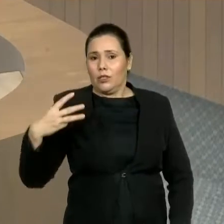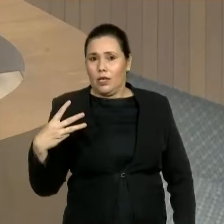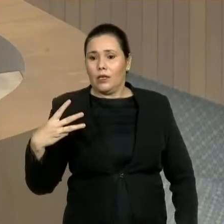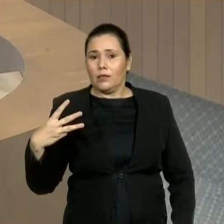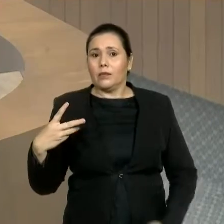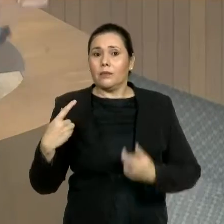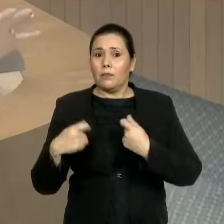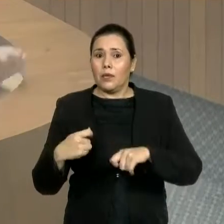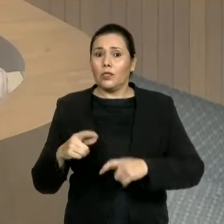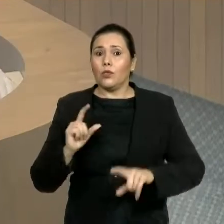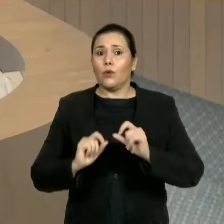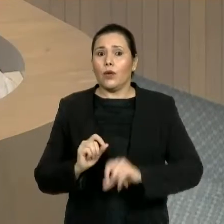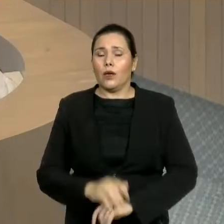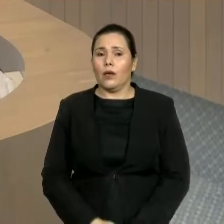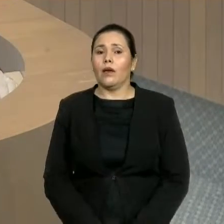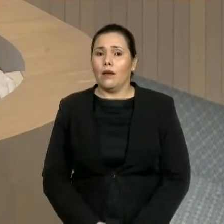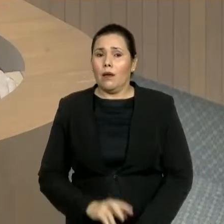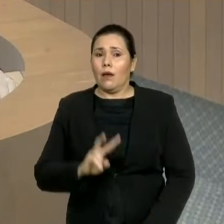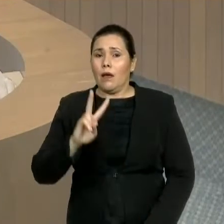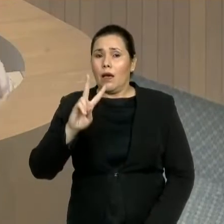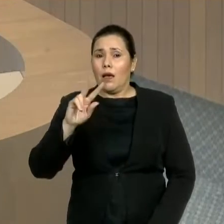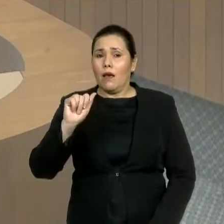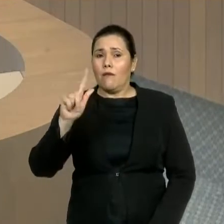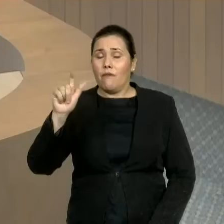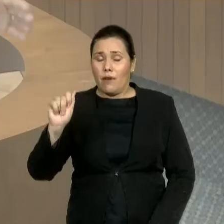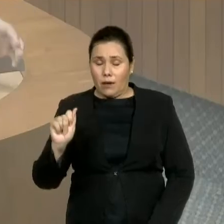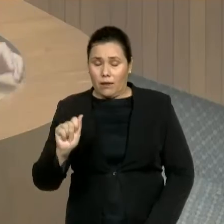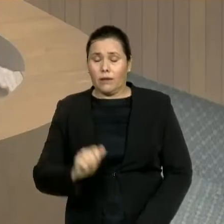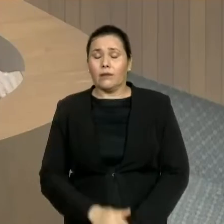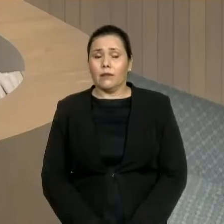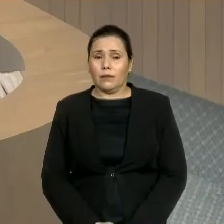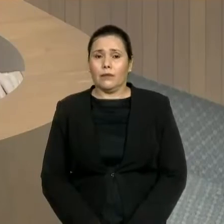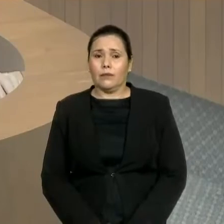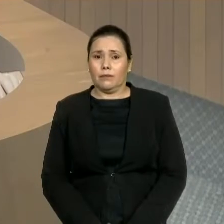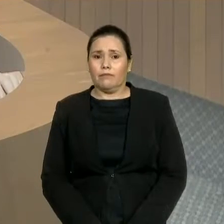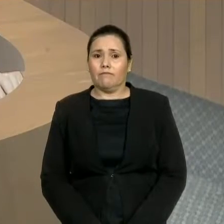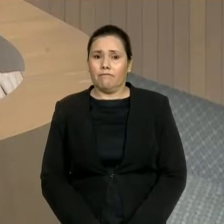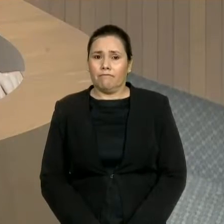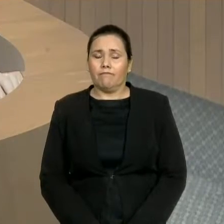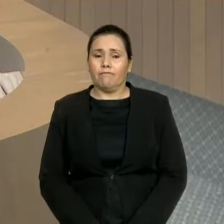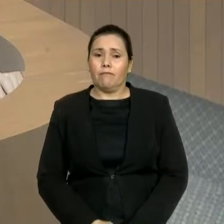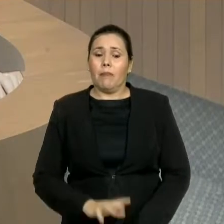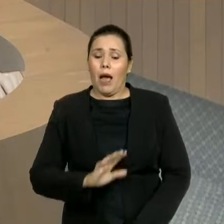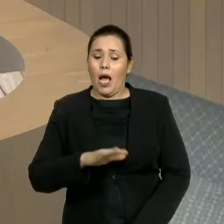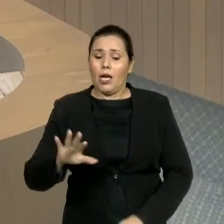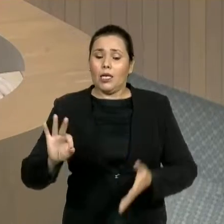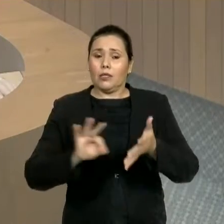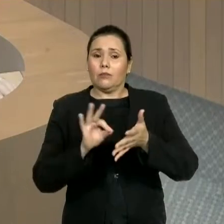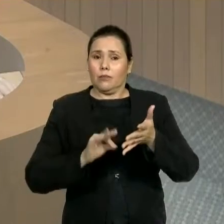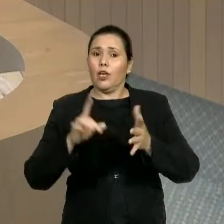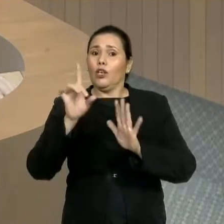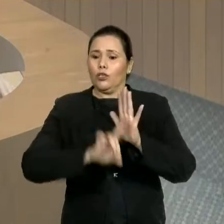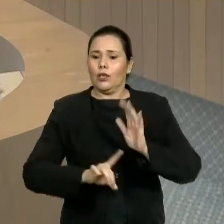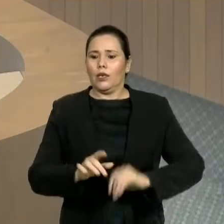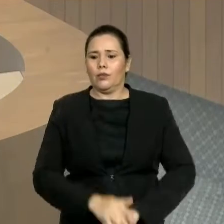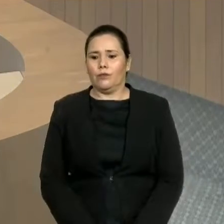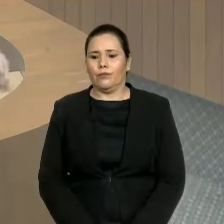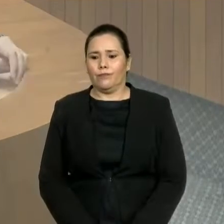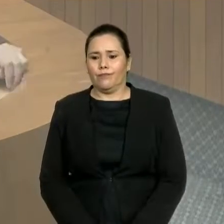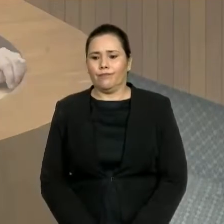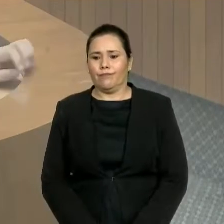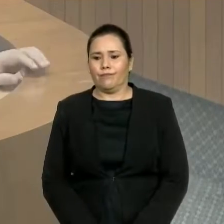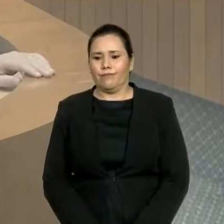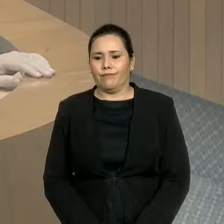é nada espetacular. Só que a cobertura no passado no Brasil, deputado Arnaldo Melo, chegou apenas a 38